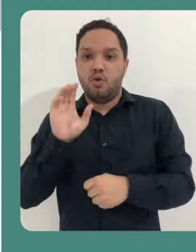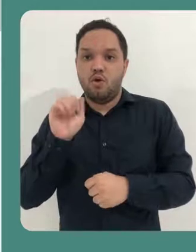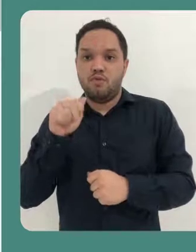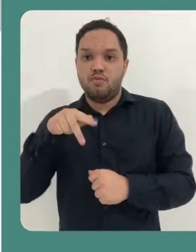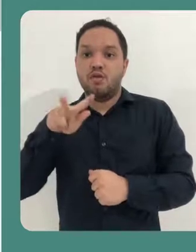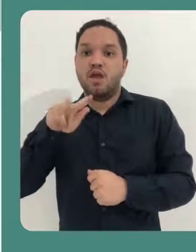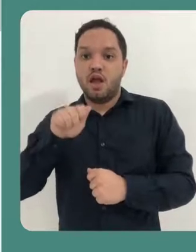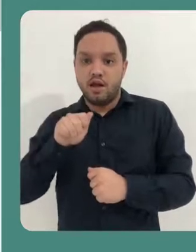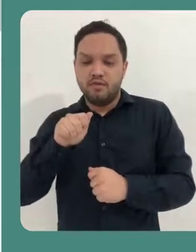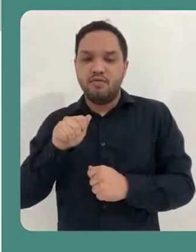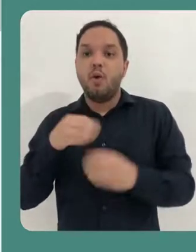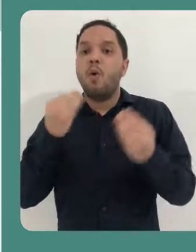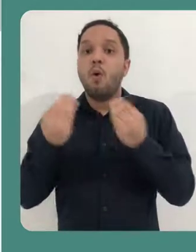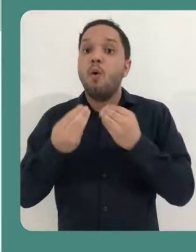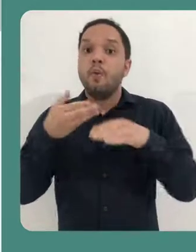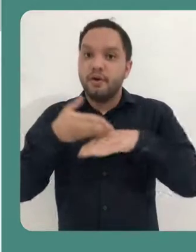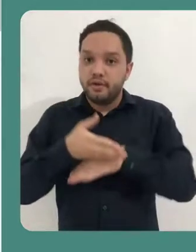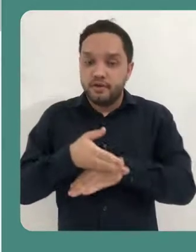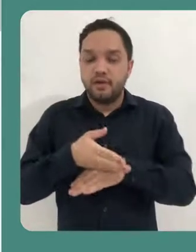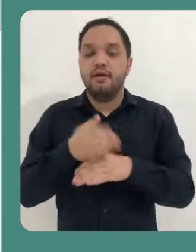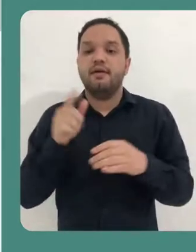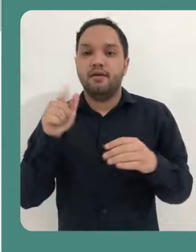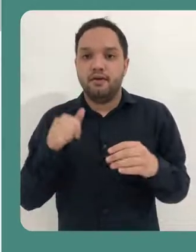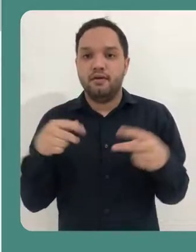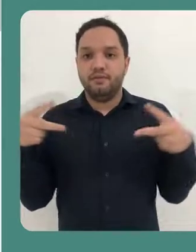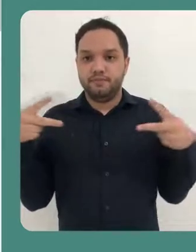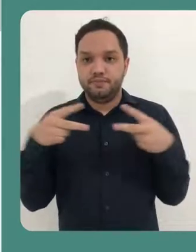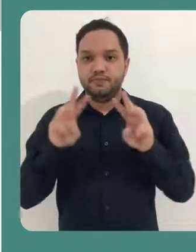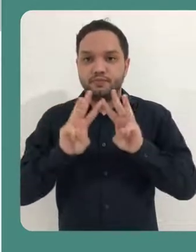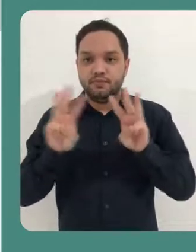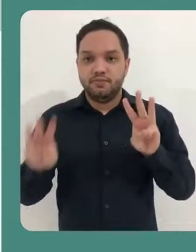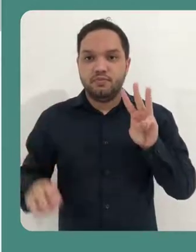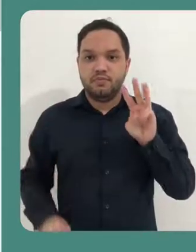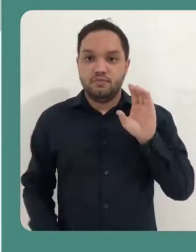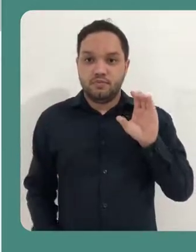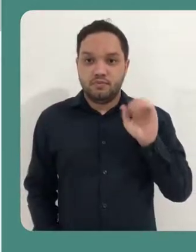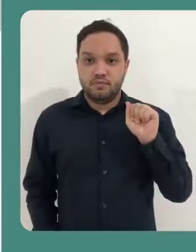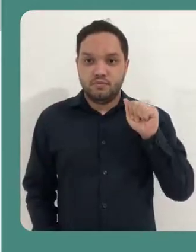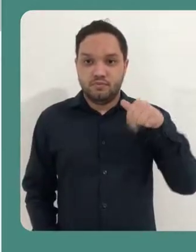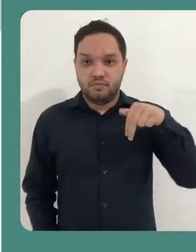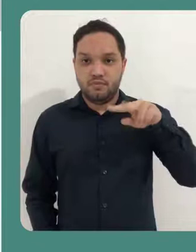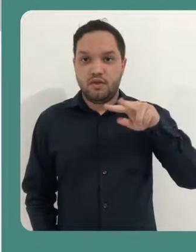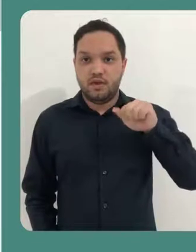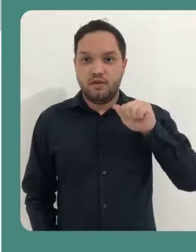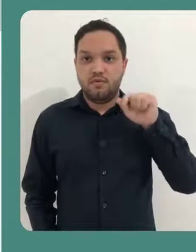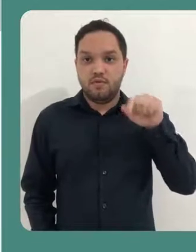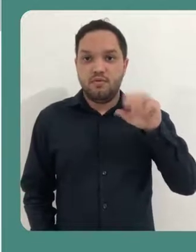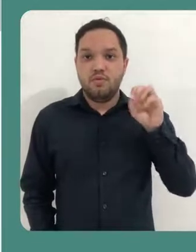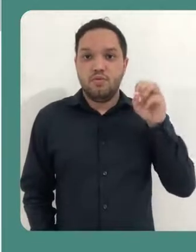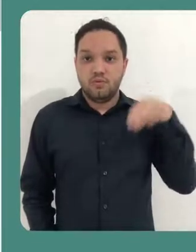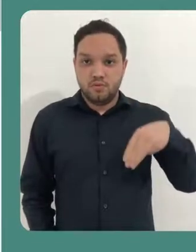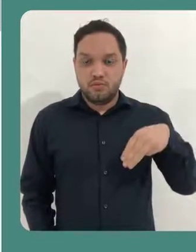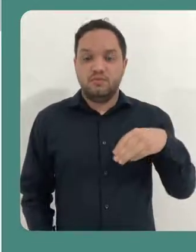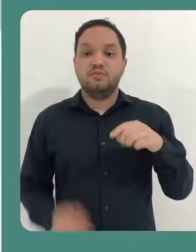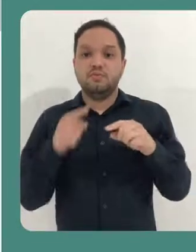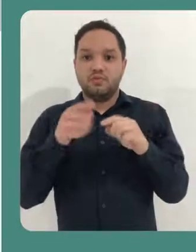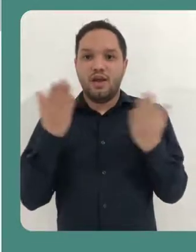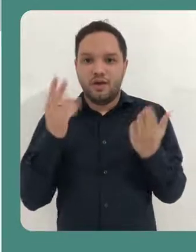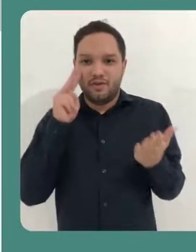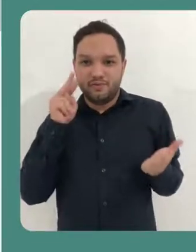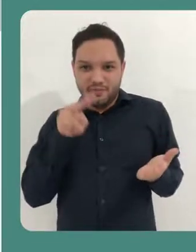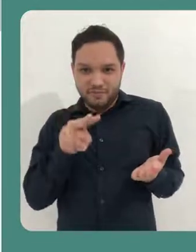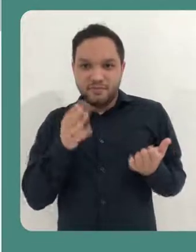popular, se chama Canva. Você pode fazer o acesso a partir do seguinte endereço eletrônico, canva.com.